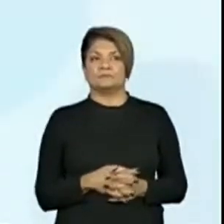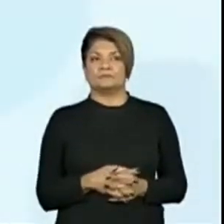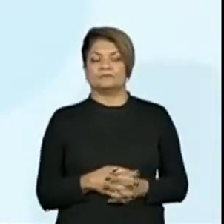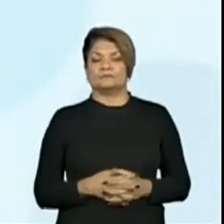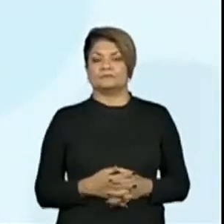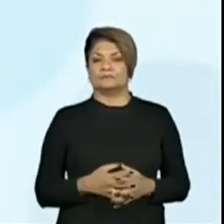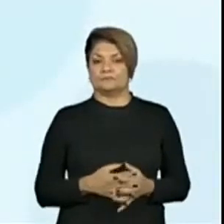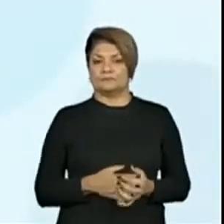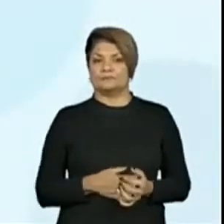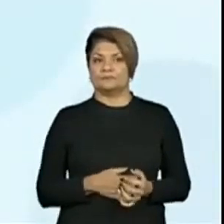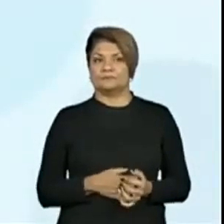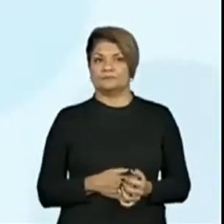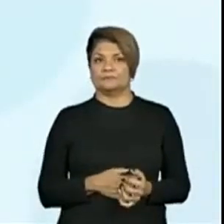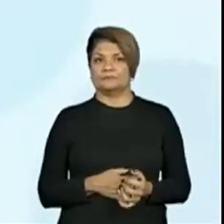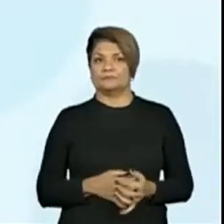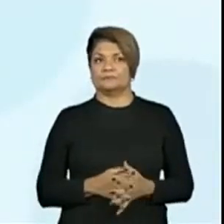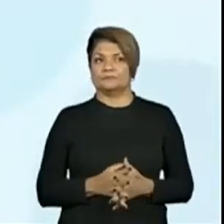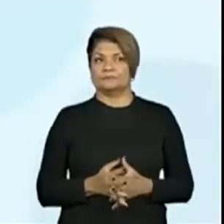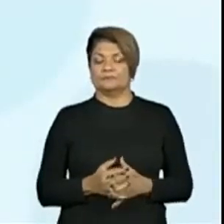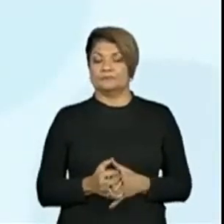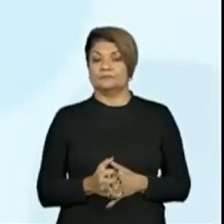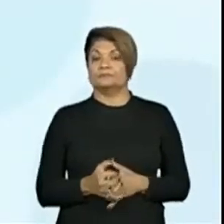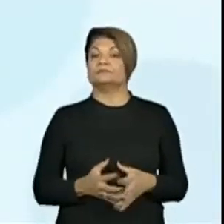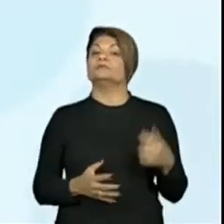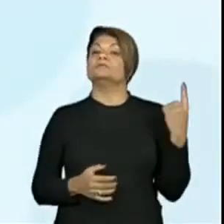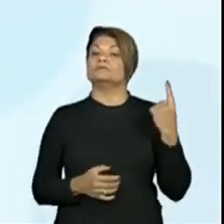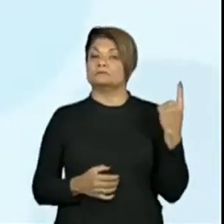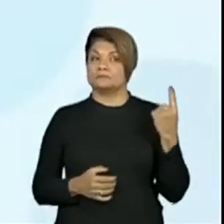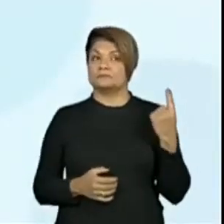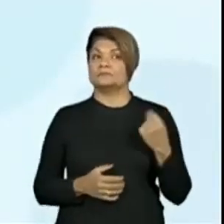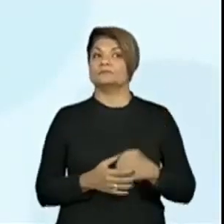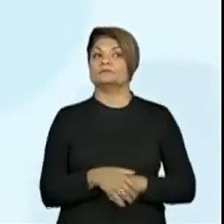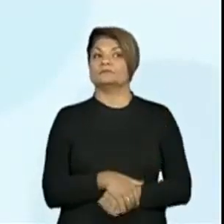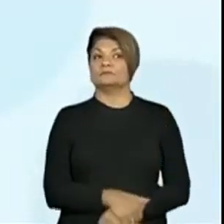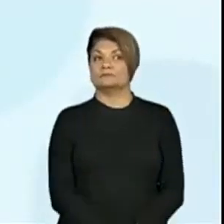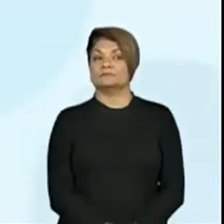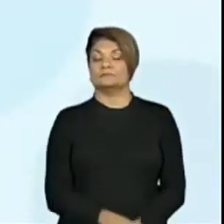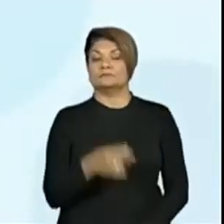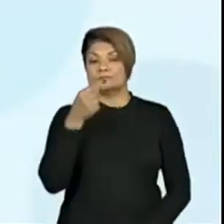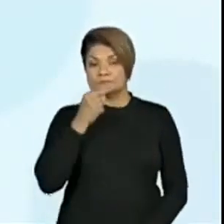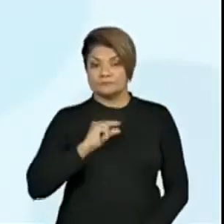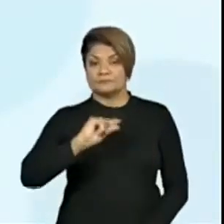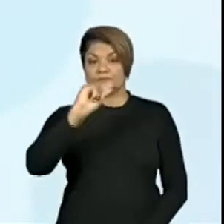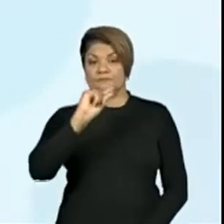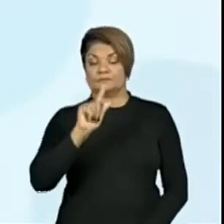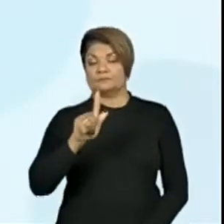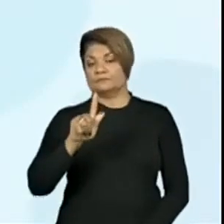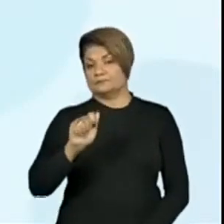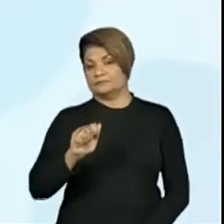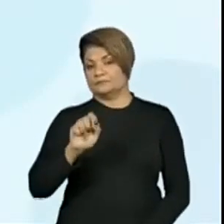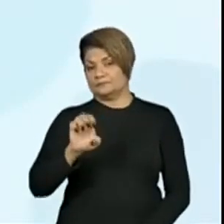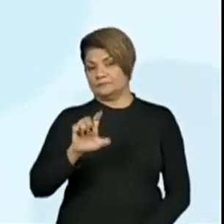Primeiro personagem que aparece... só. O primeiro personagem que aparece é o... Mago Gael.